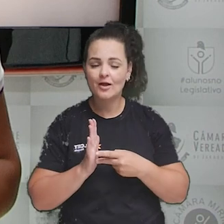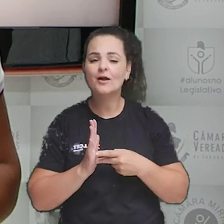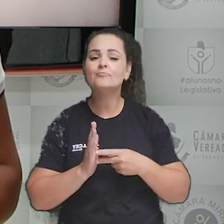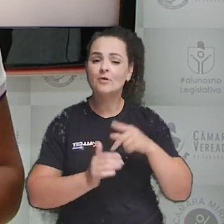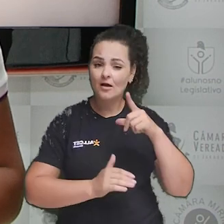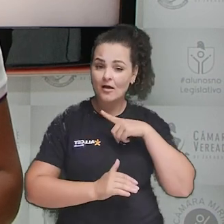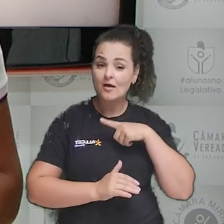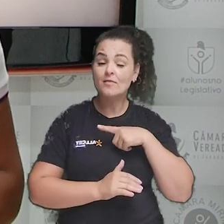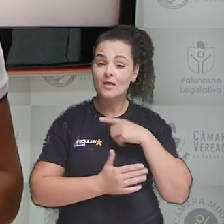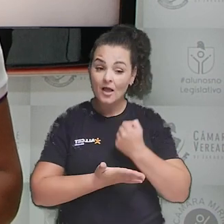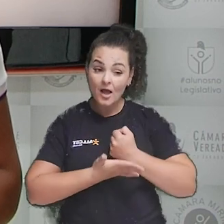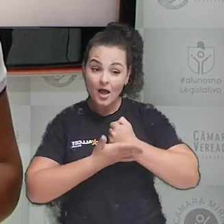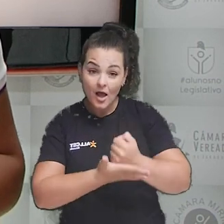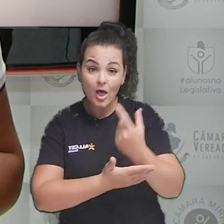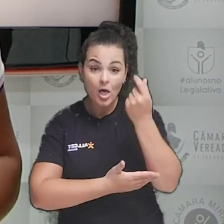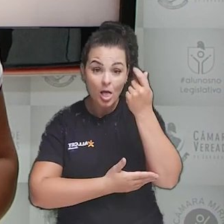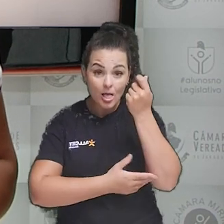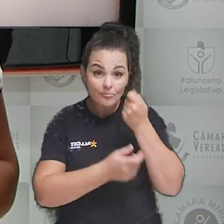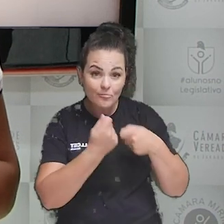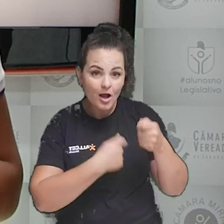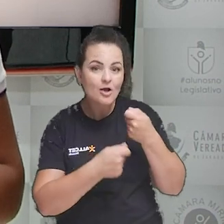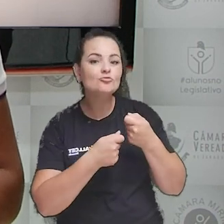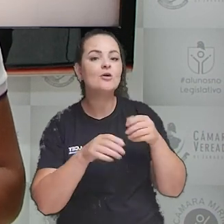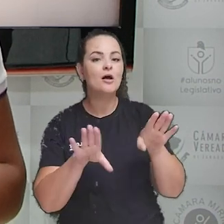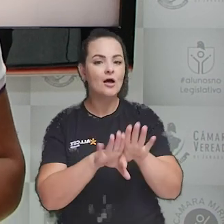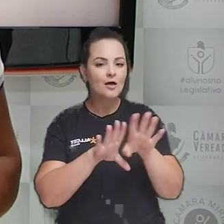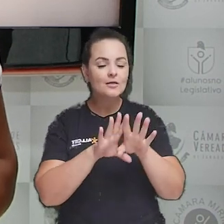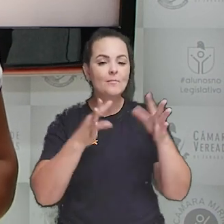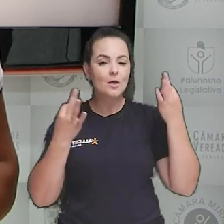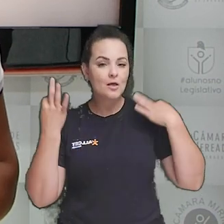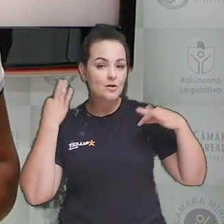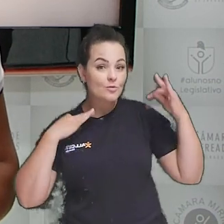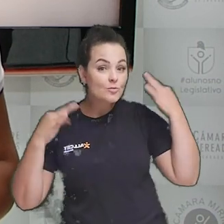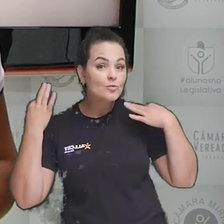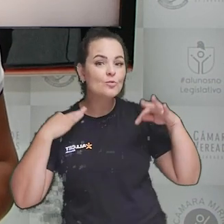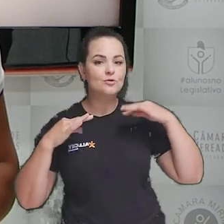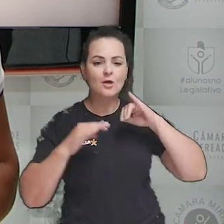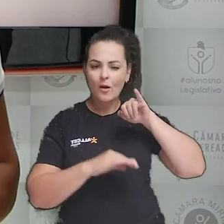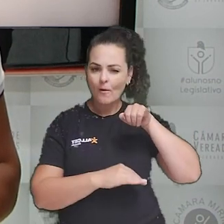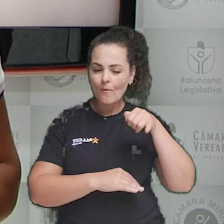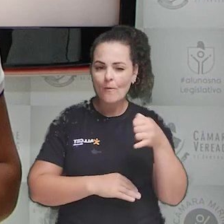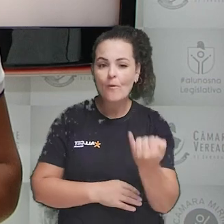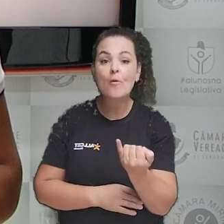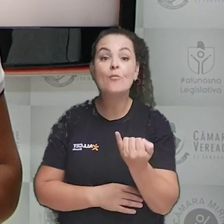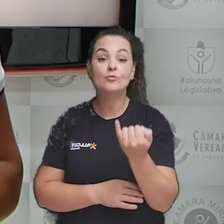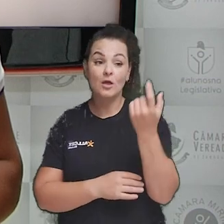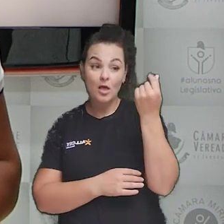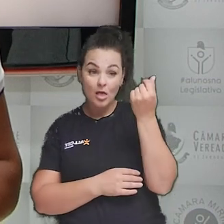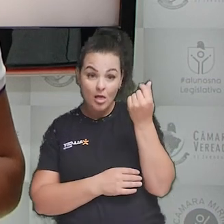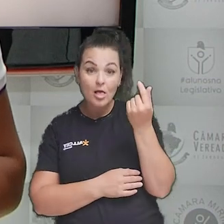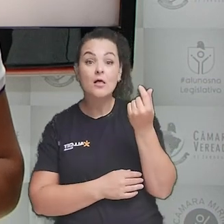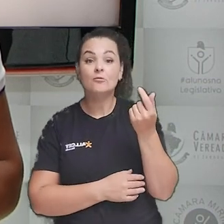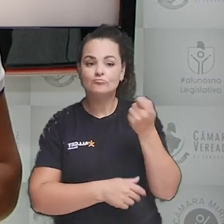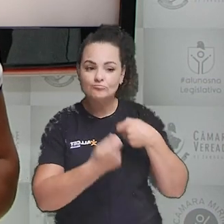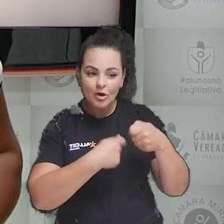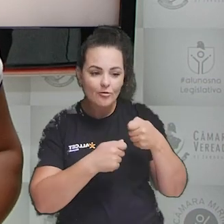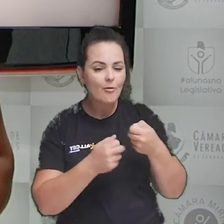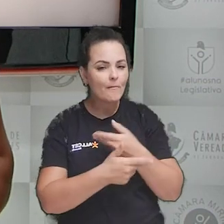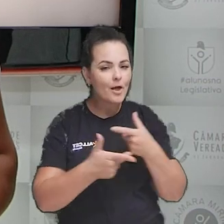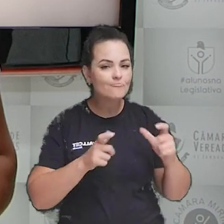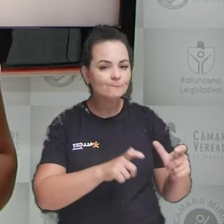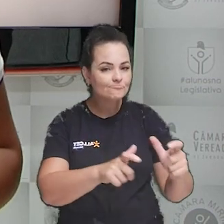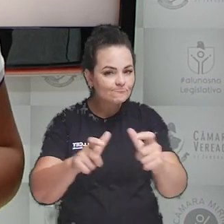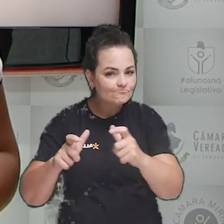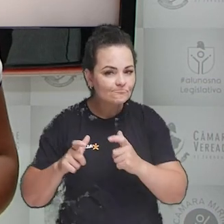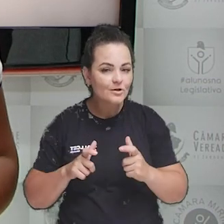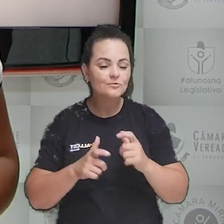evento desempenha na economia, impulsionando o turismo e gerando oportunidades de faturamento e lucro para diversos